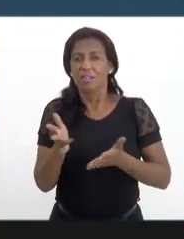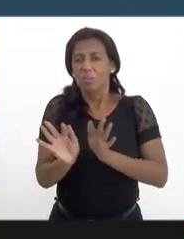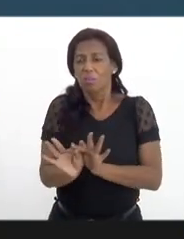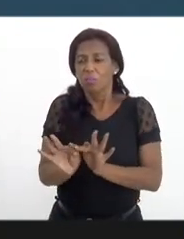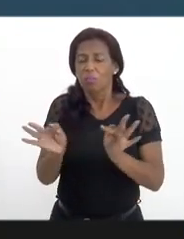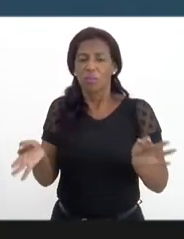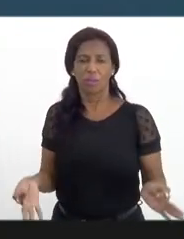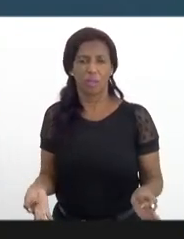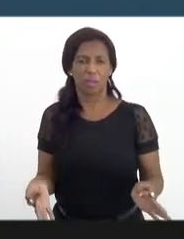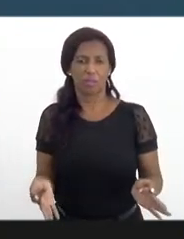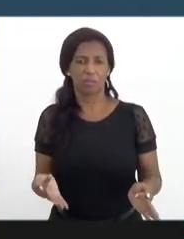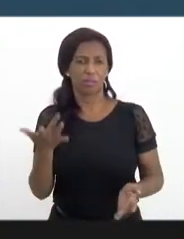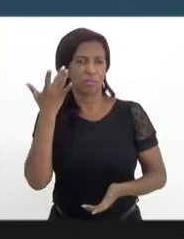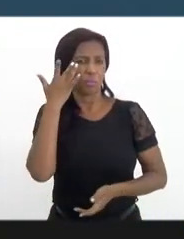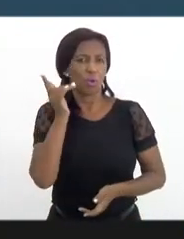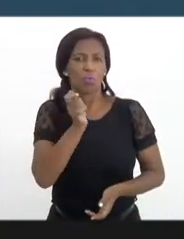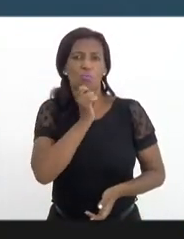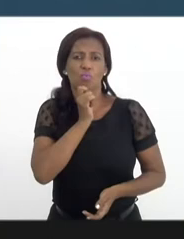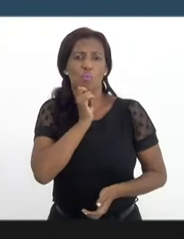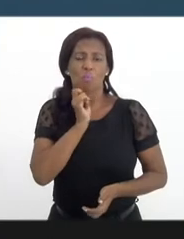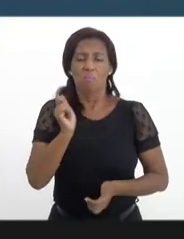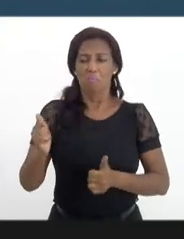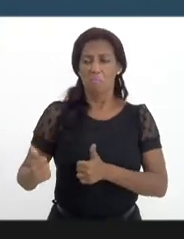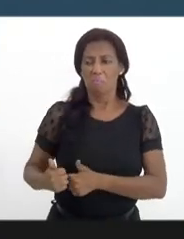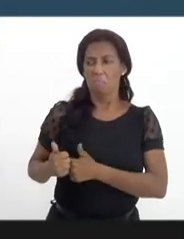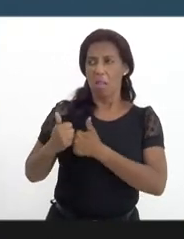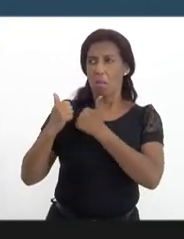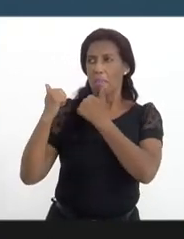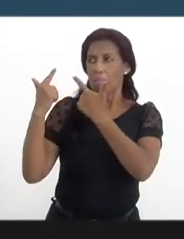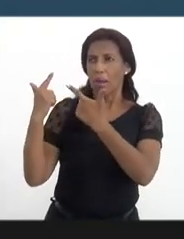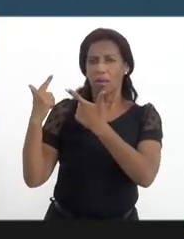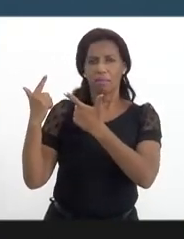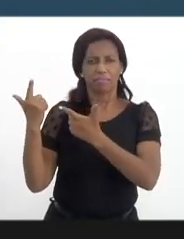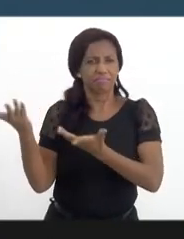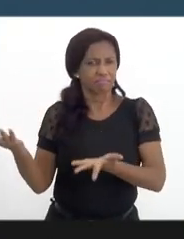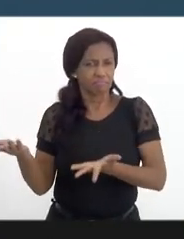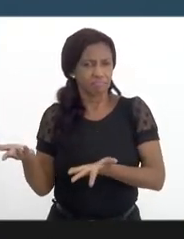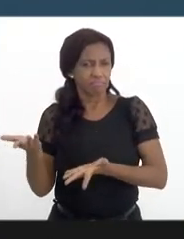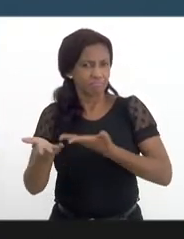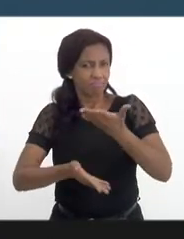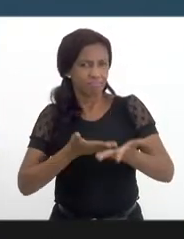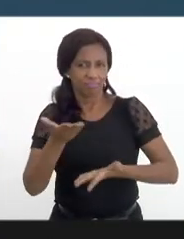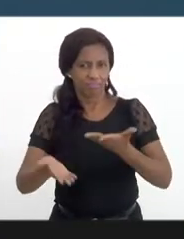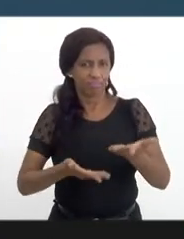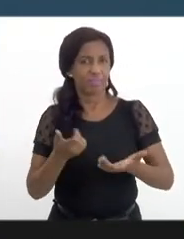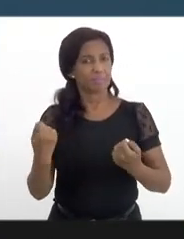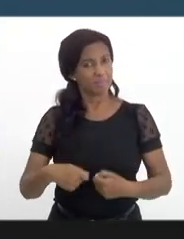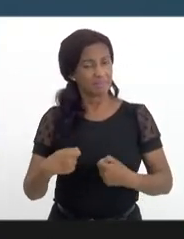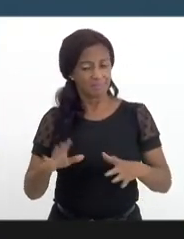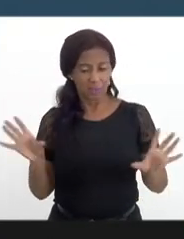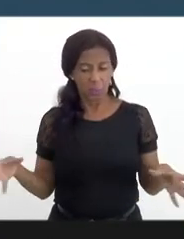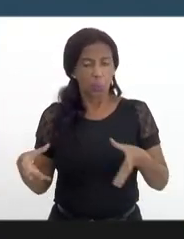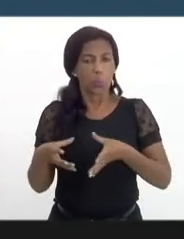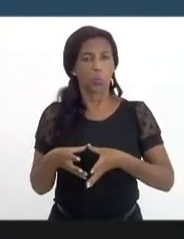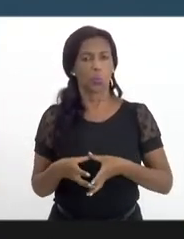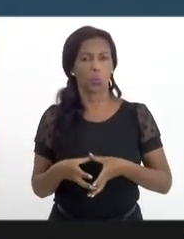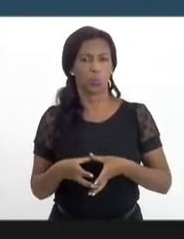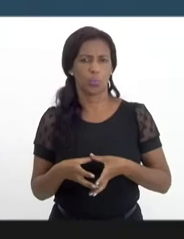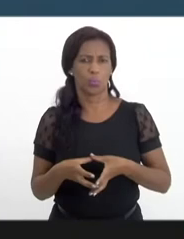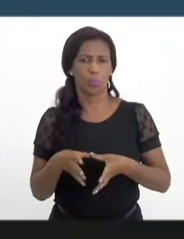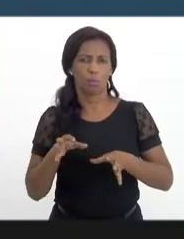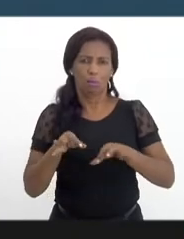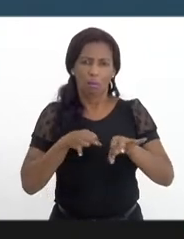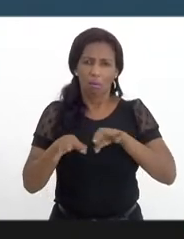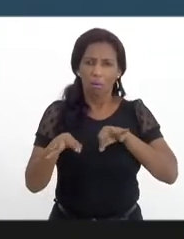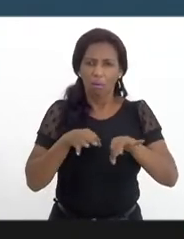acho que não tem ninguém melhor para cuidar da dependência química, tem que ter um grupo que se